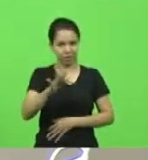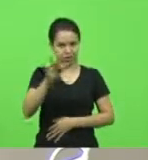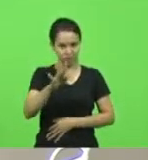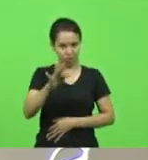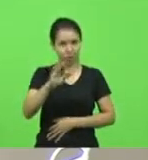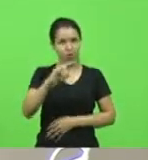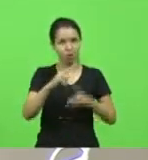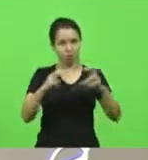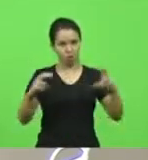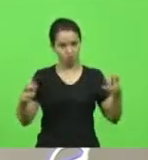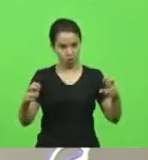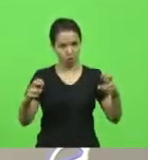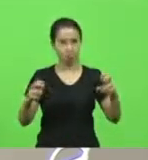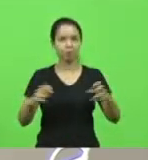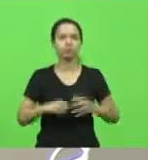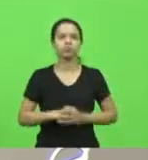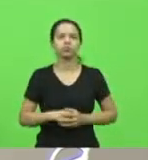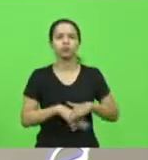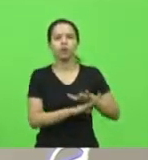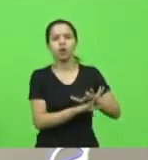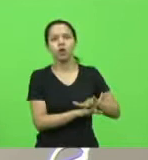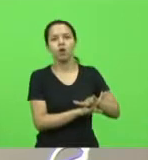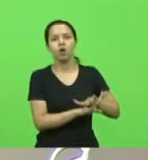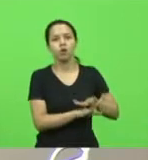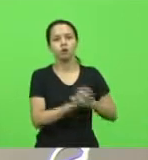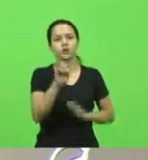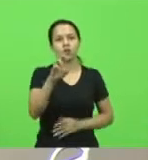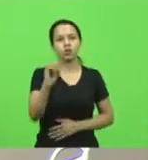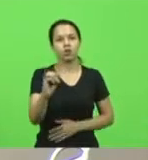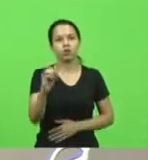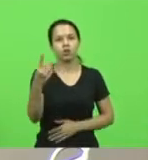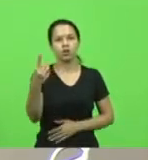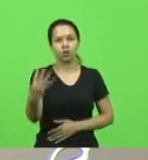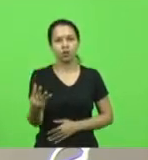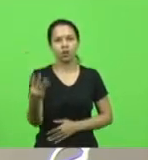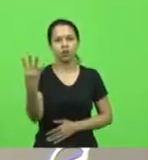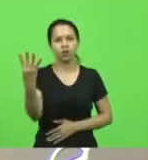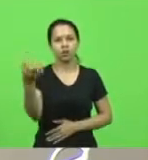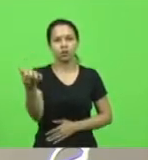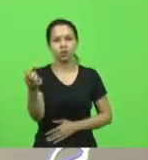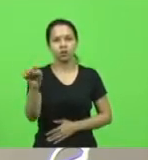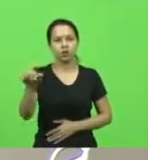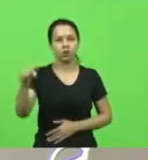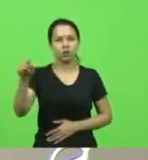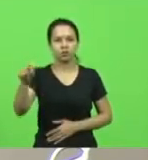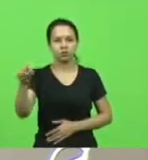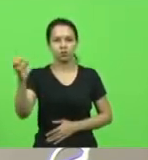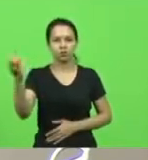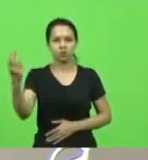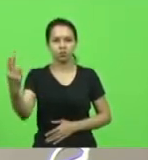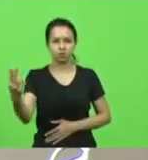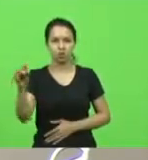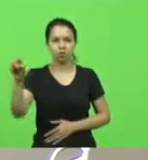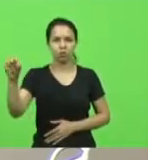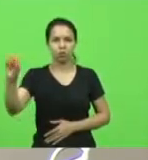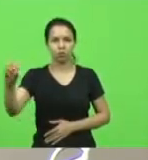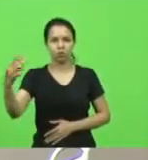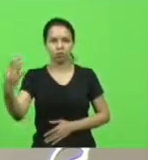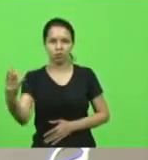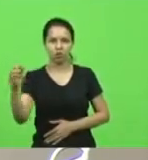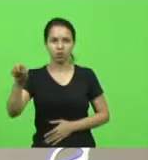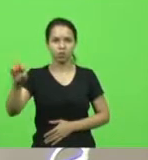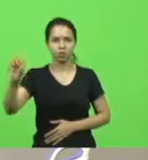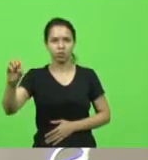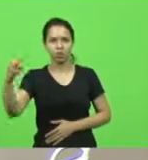5014-437, dígito 42.2020.4.04